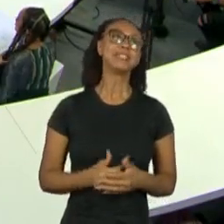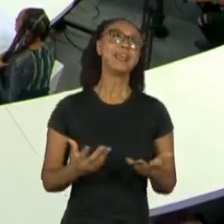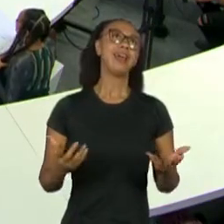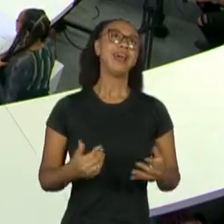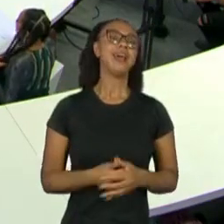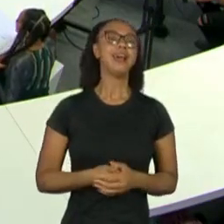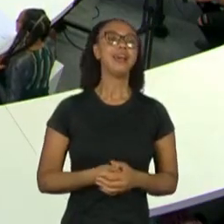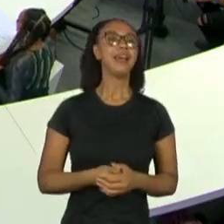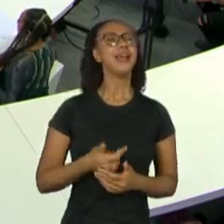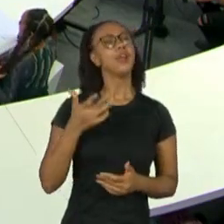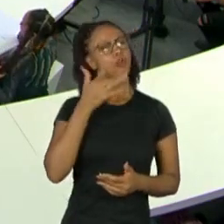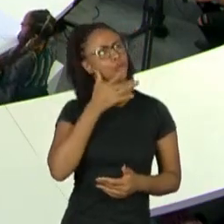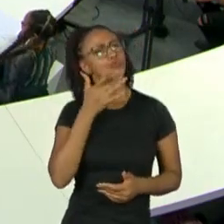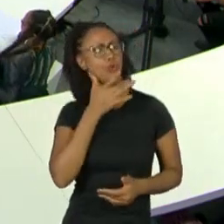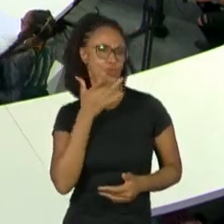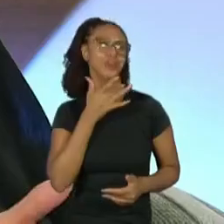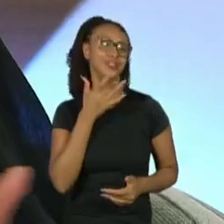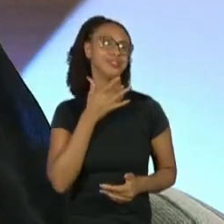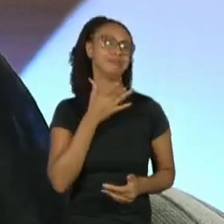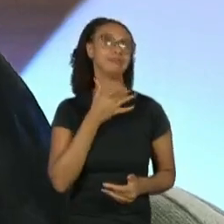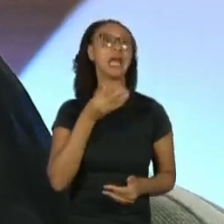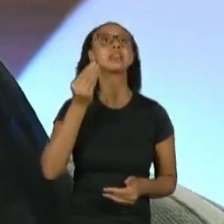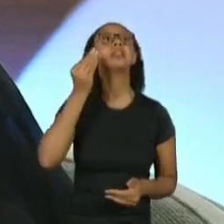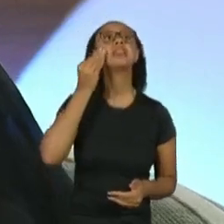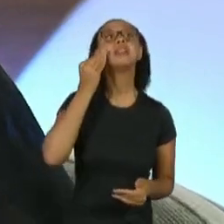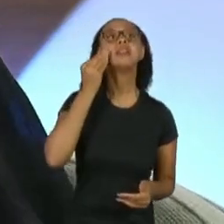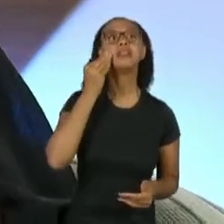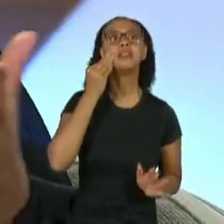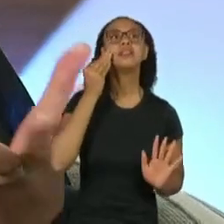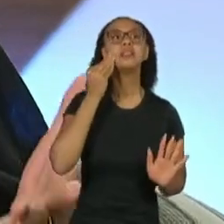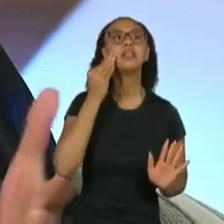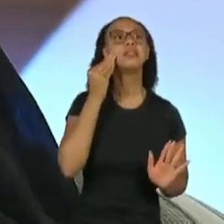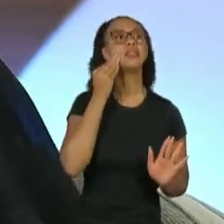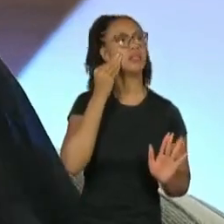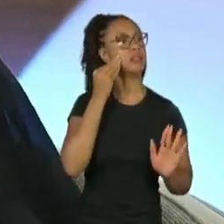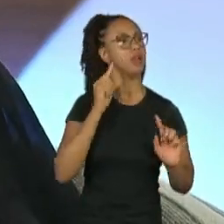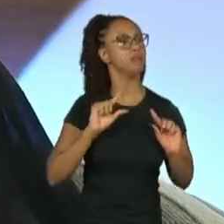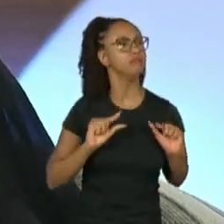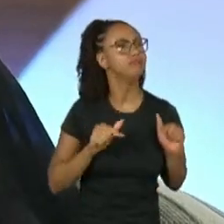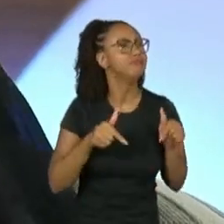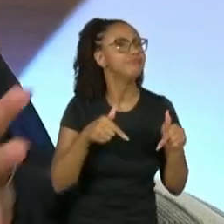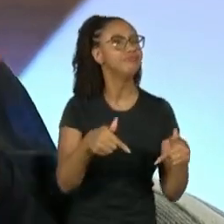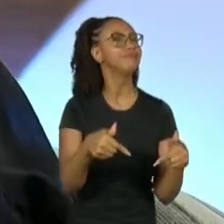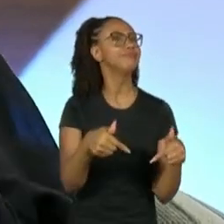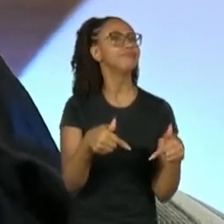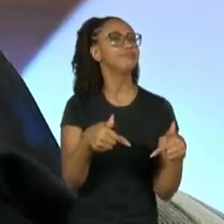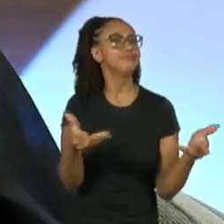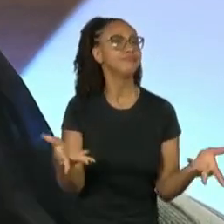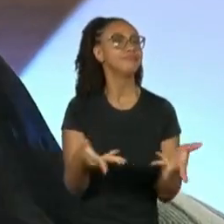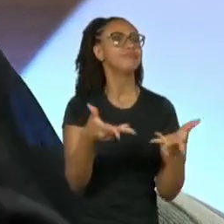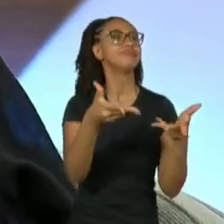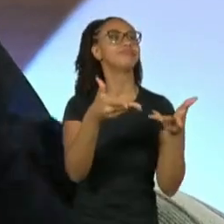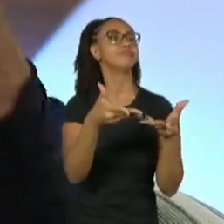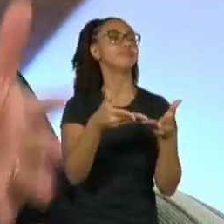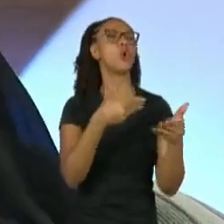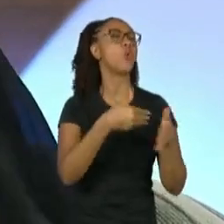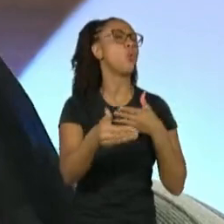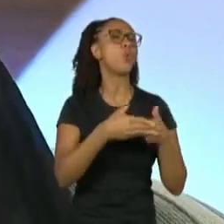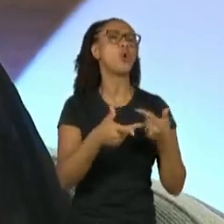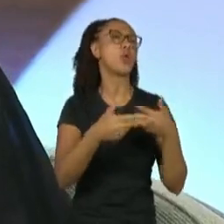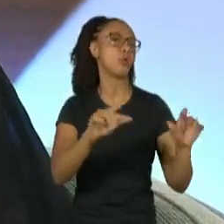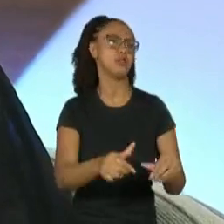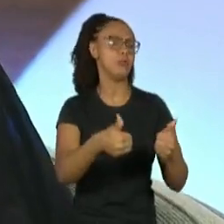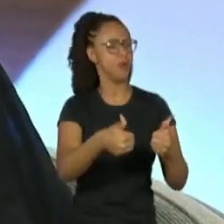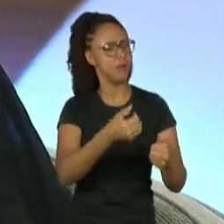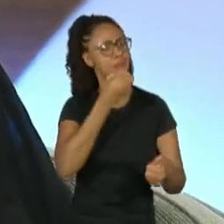É confortável você, pelo menos, tentar fazer alguma coisa para mudar, seja o que for, para